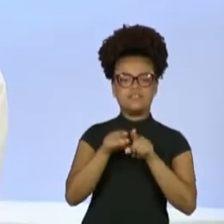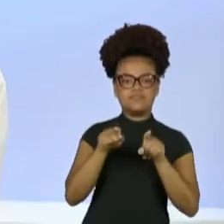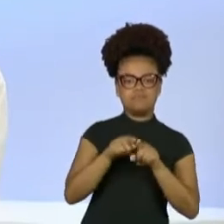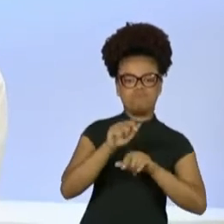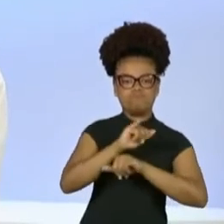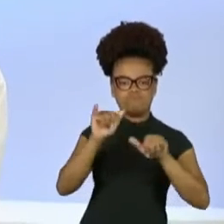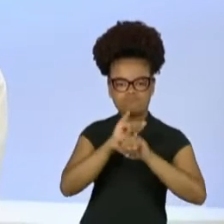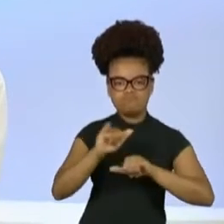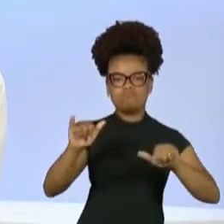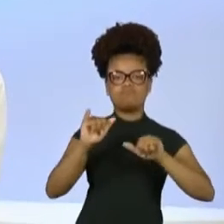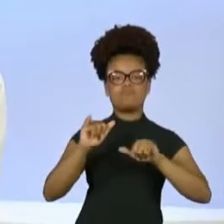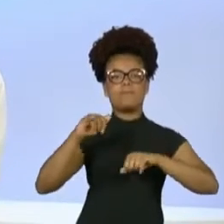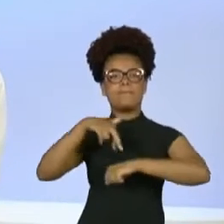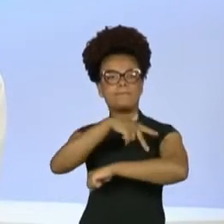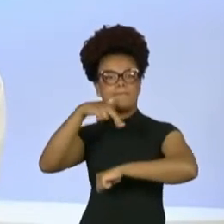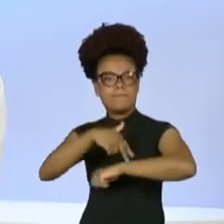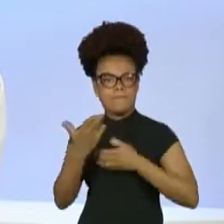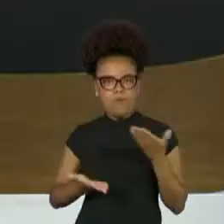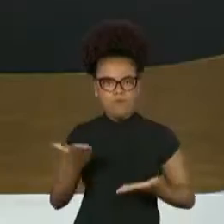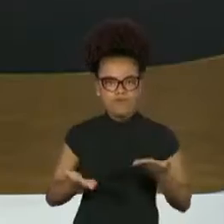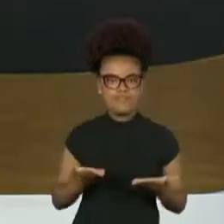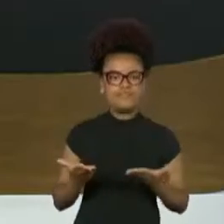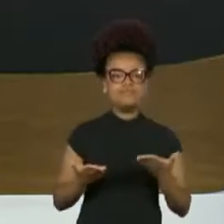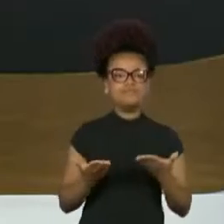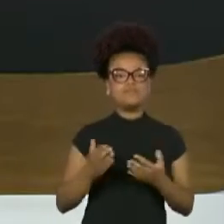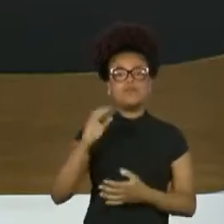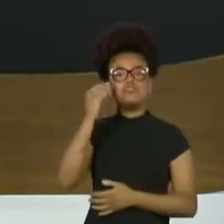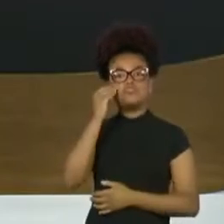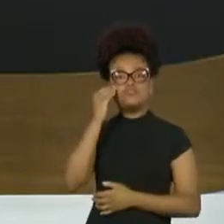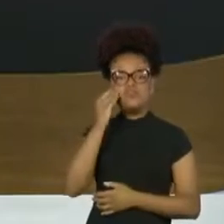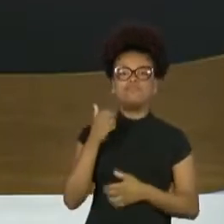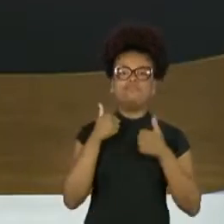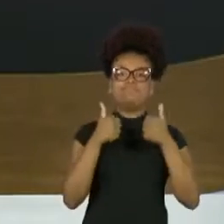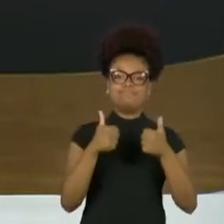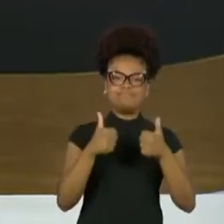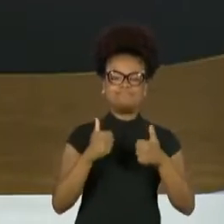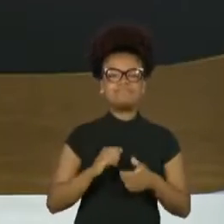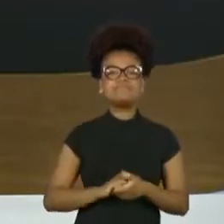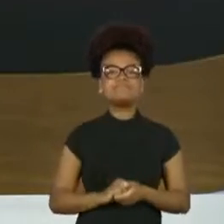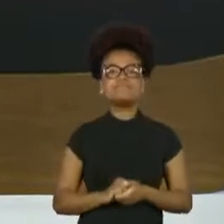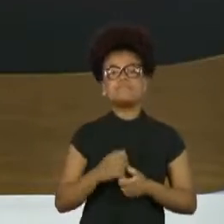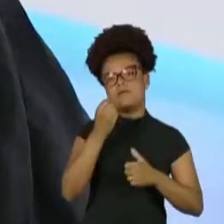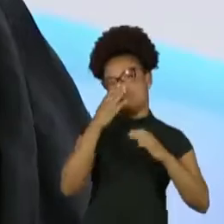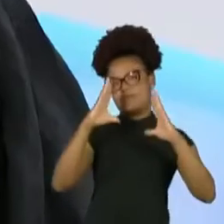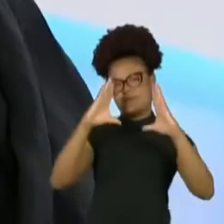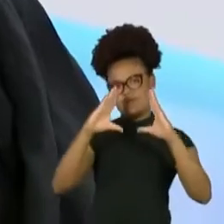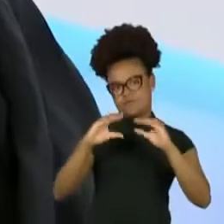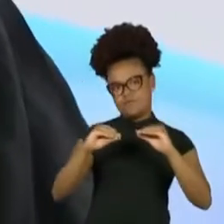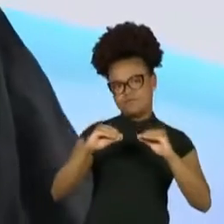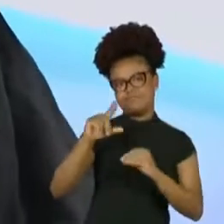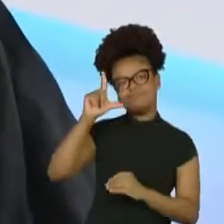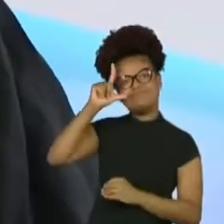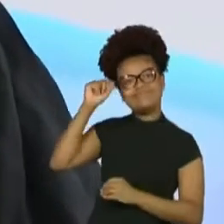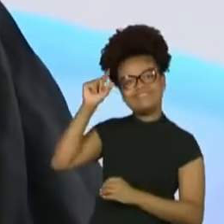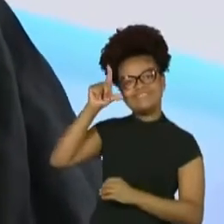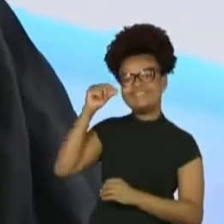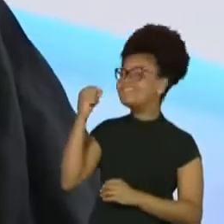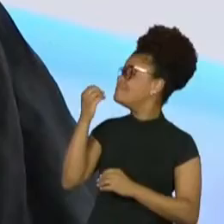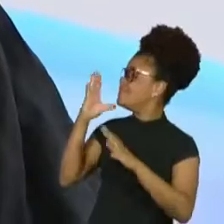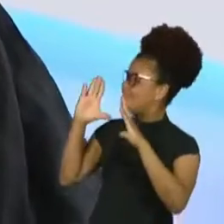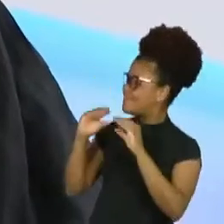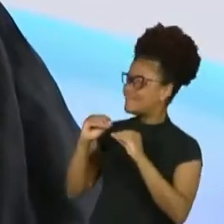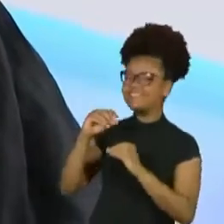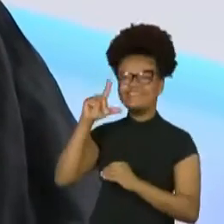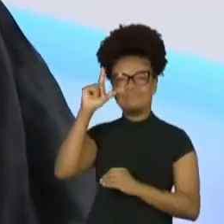beleza e diversidade. Boa noite, Zezé, que honra. Boa noite, Vera. Bem-vinda.